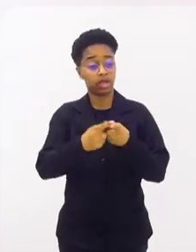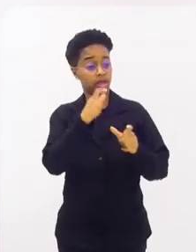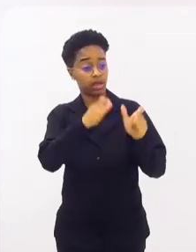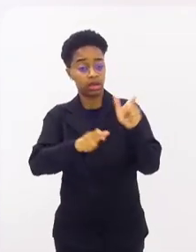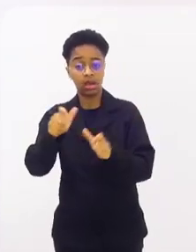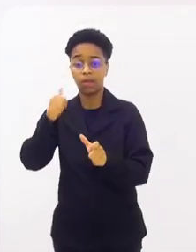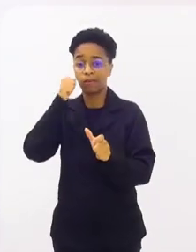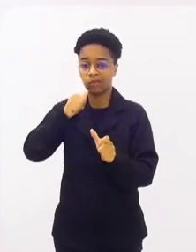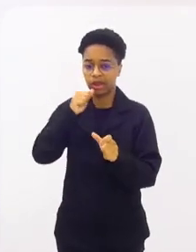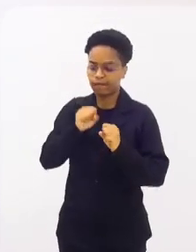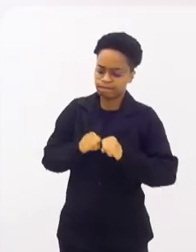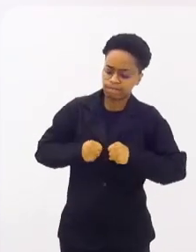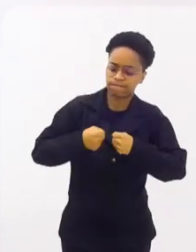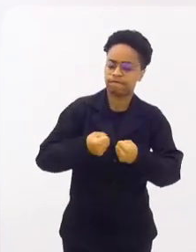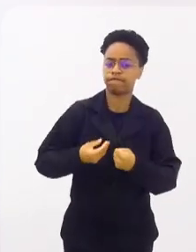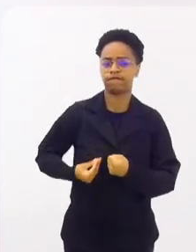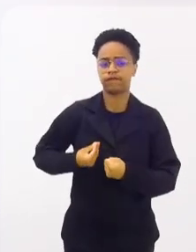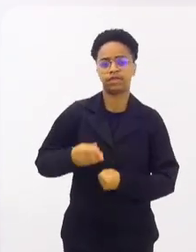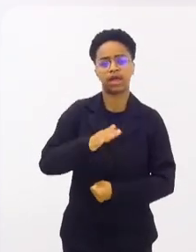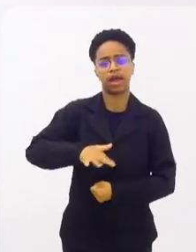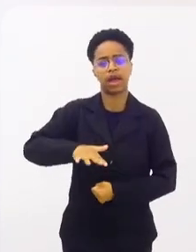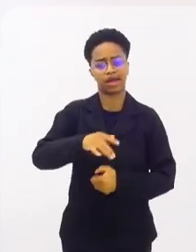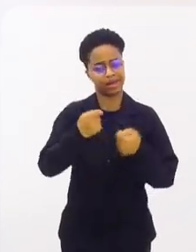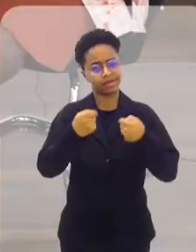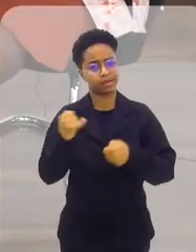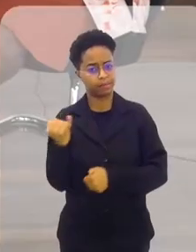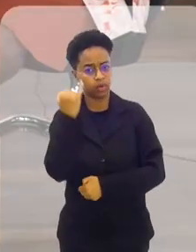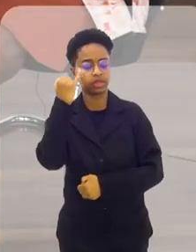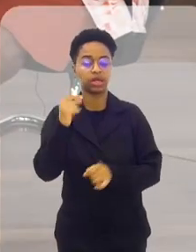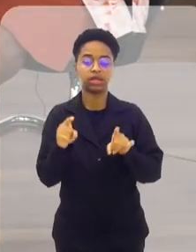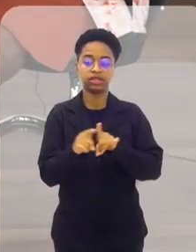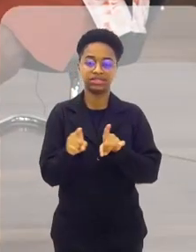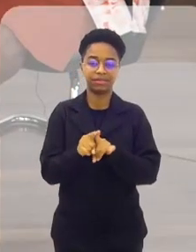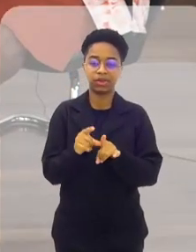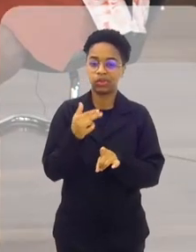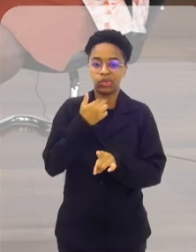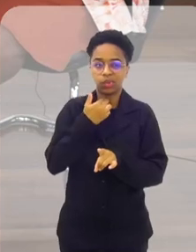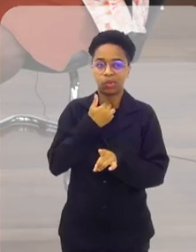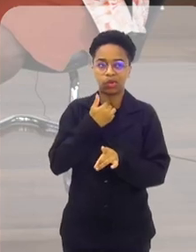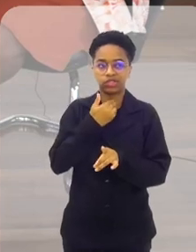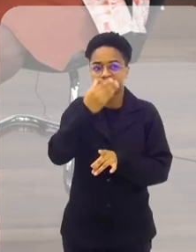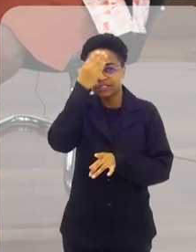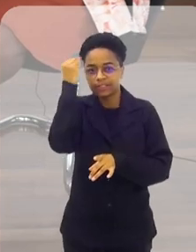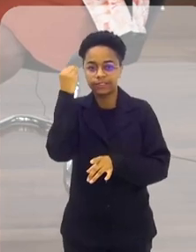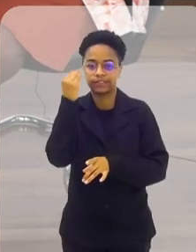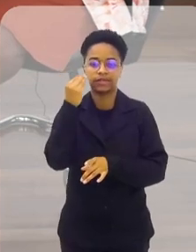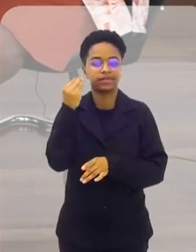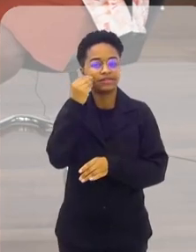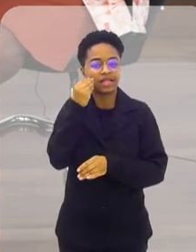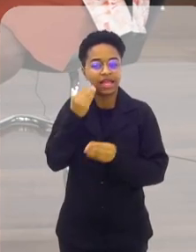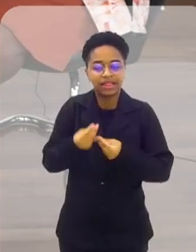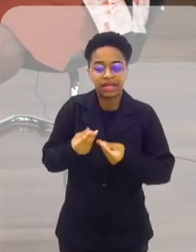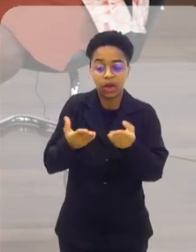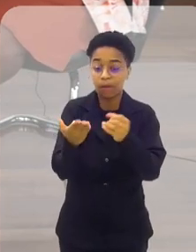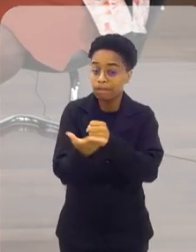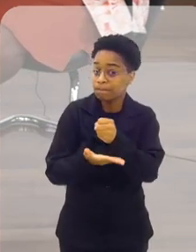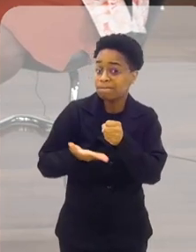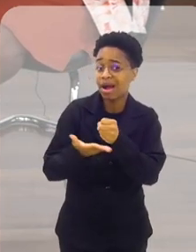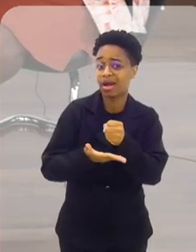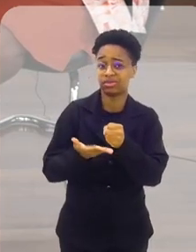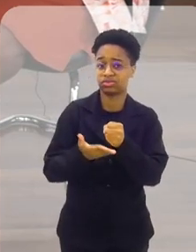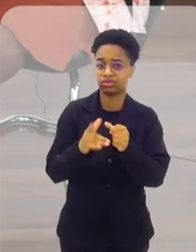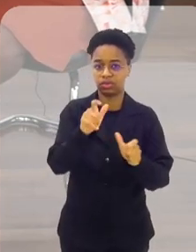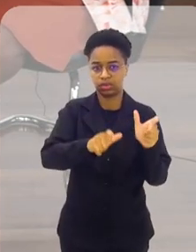dedicaram as suas vidas a causas tão necessárias e indispensáveis para o mínimo civilizatório,